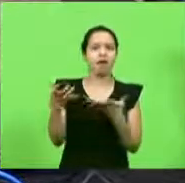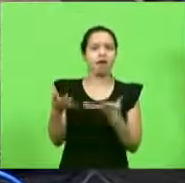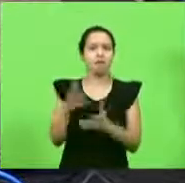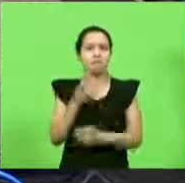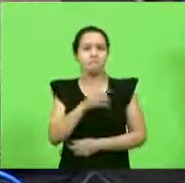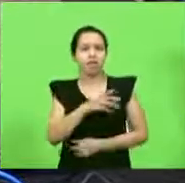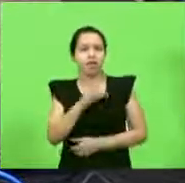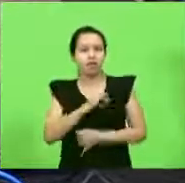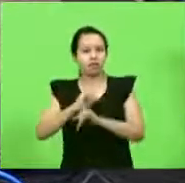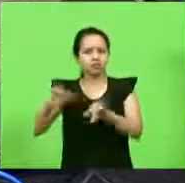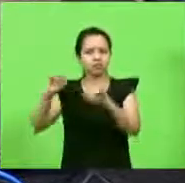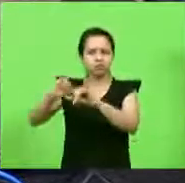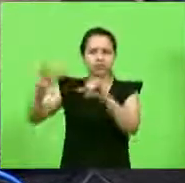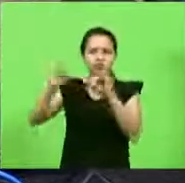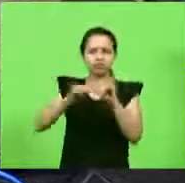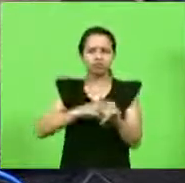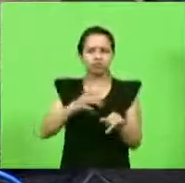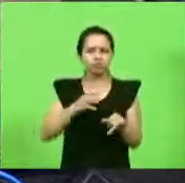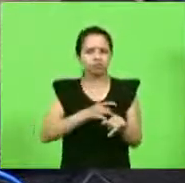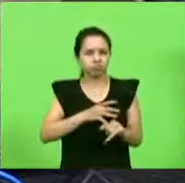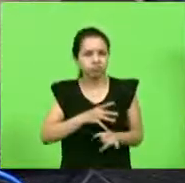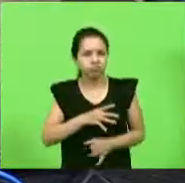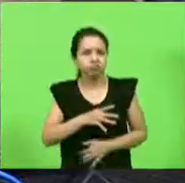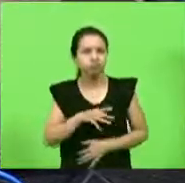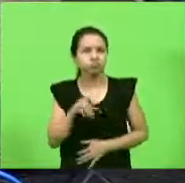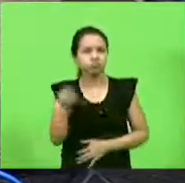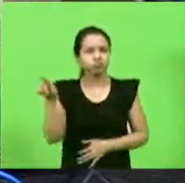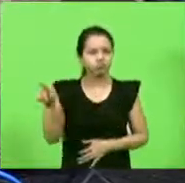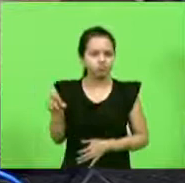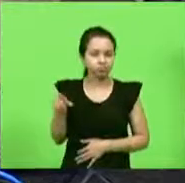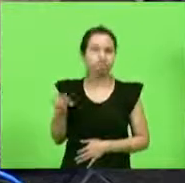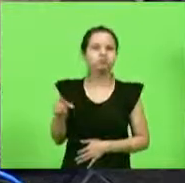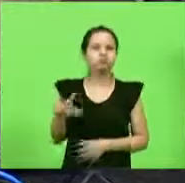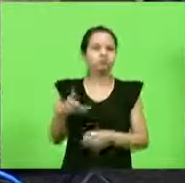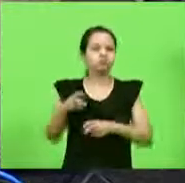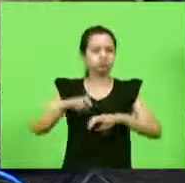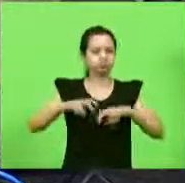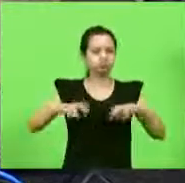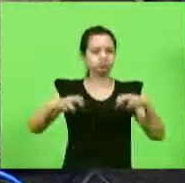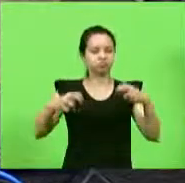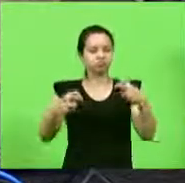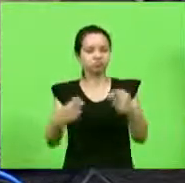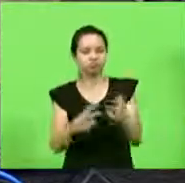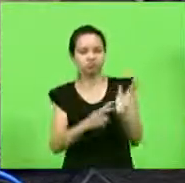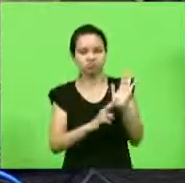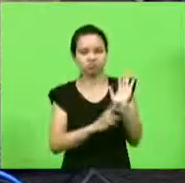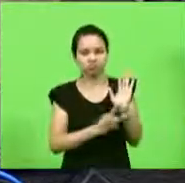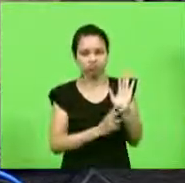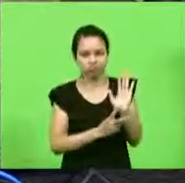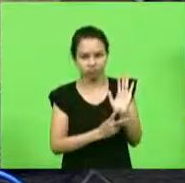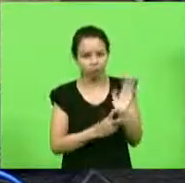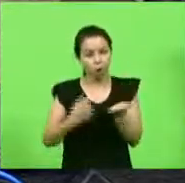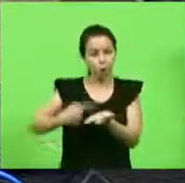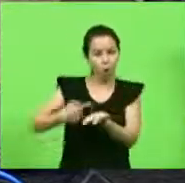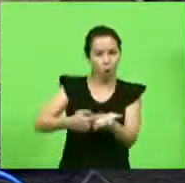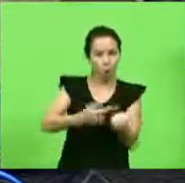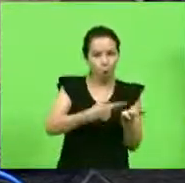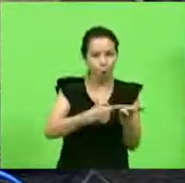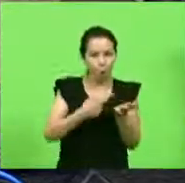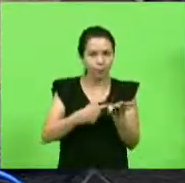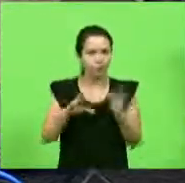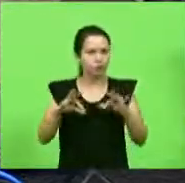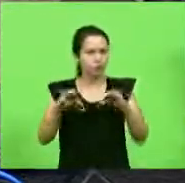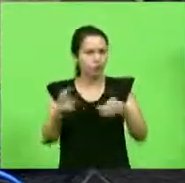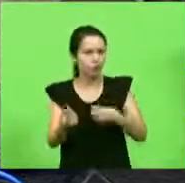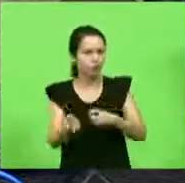repercussão, com medo de mais desgaste, os gestores públicos sentam na mesa com os sindicalistas, fazem acordo para tudo